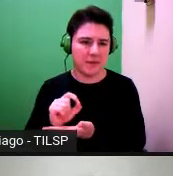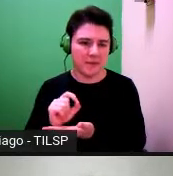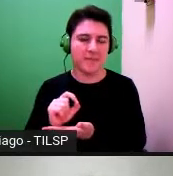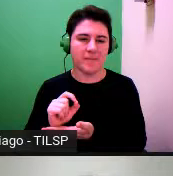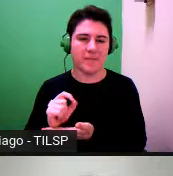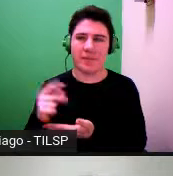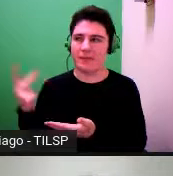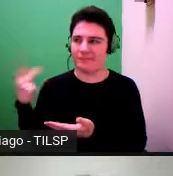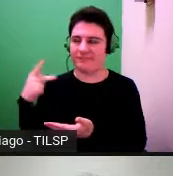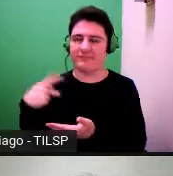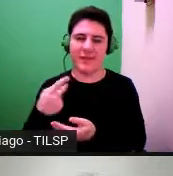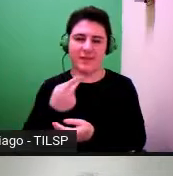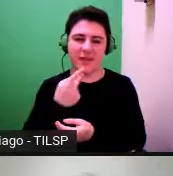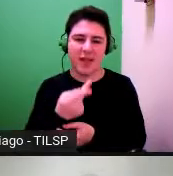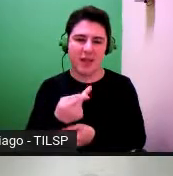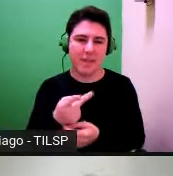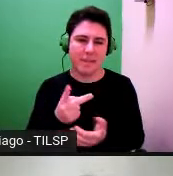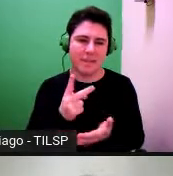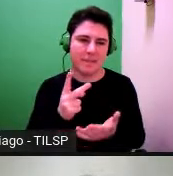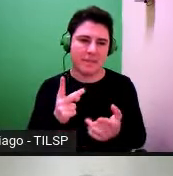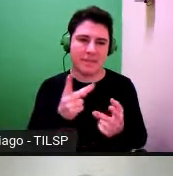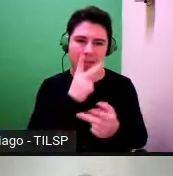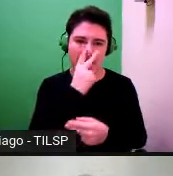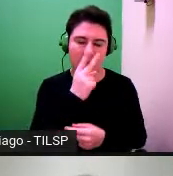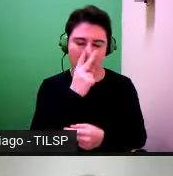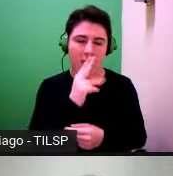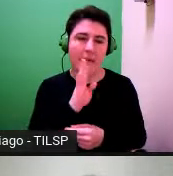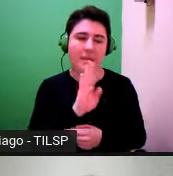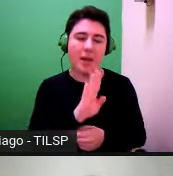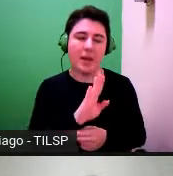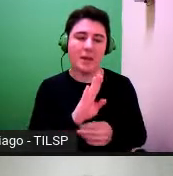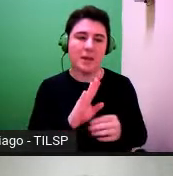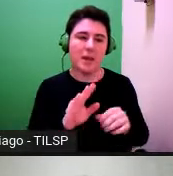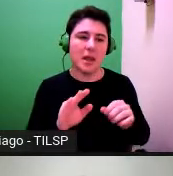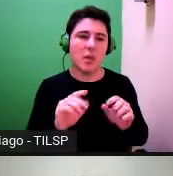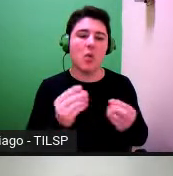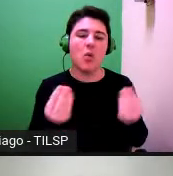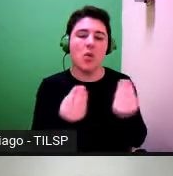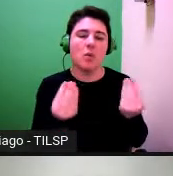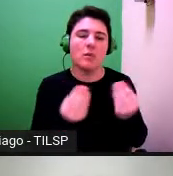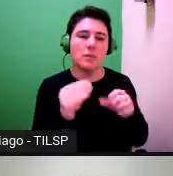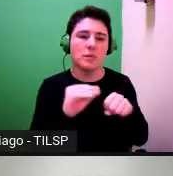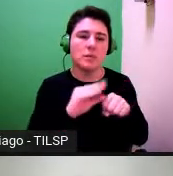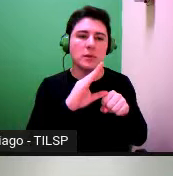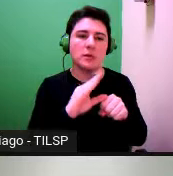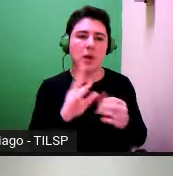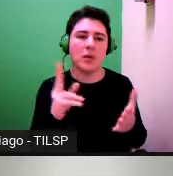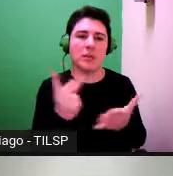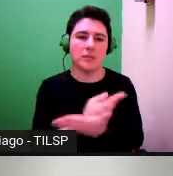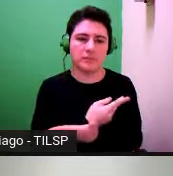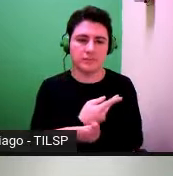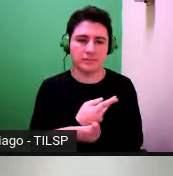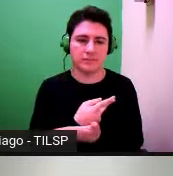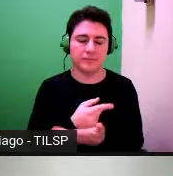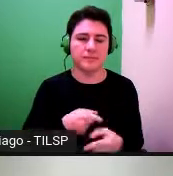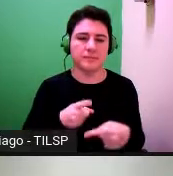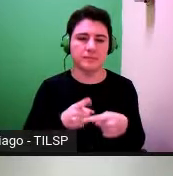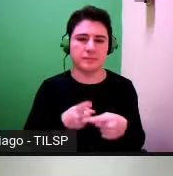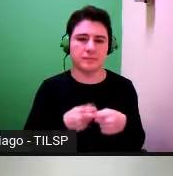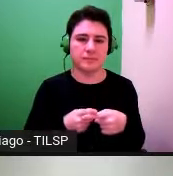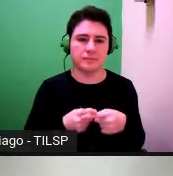mas a questão da condição textual do conhecimento o que é que tem, assenta à partida em